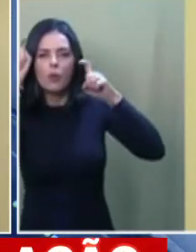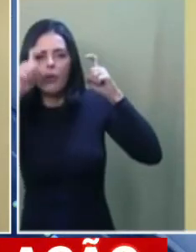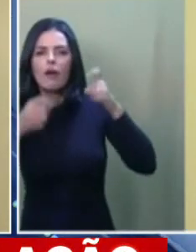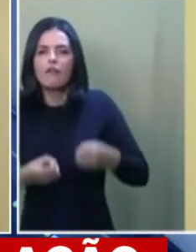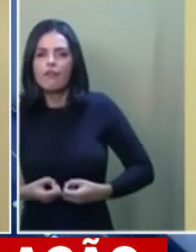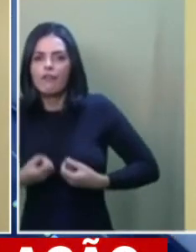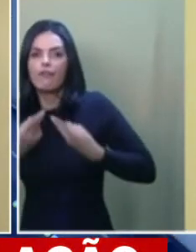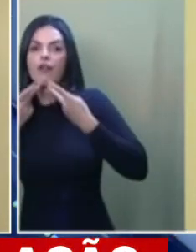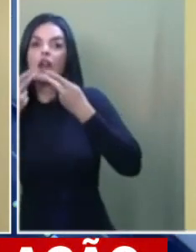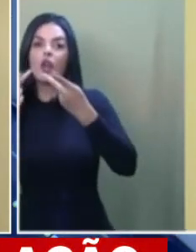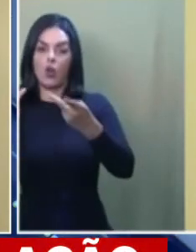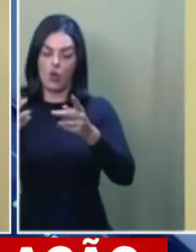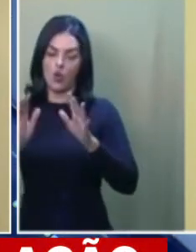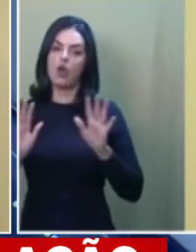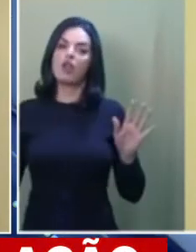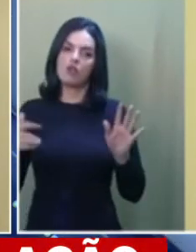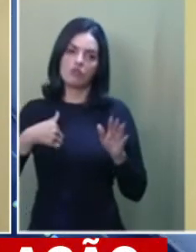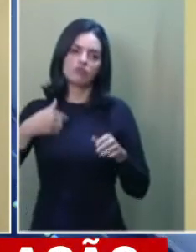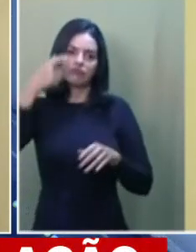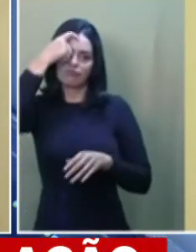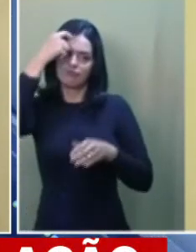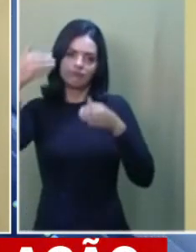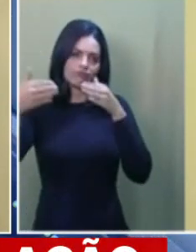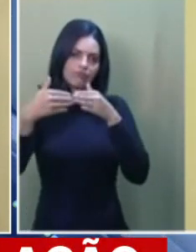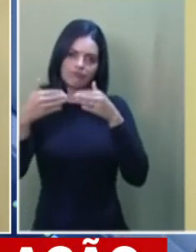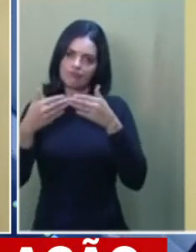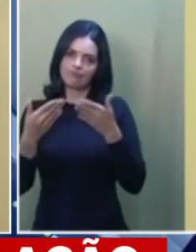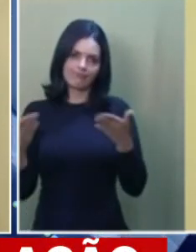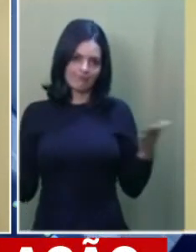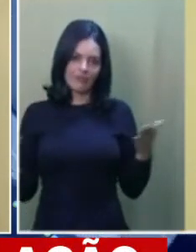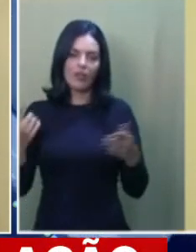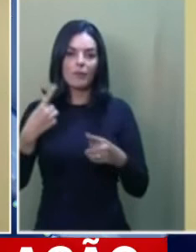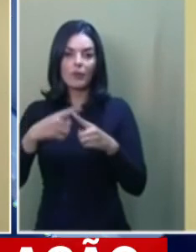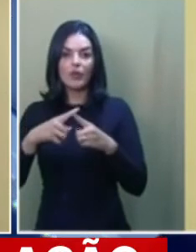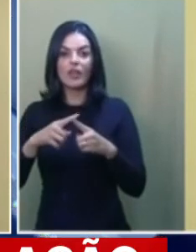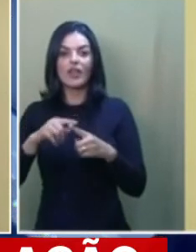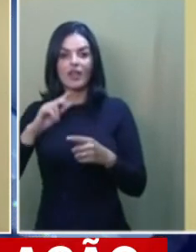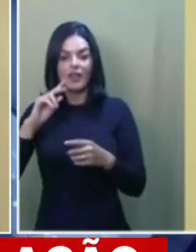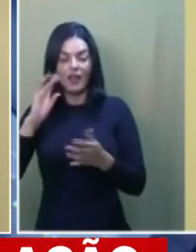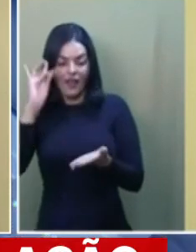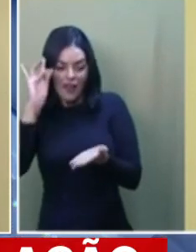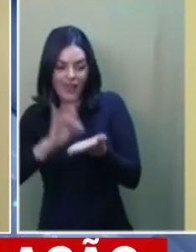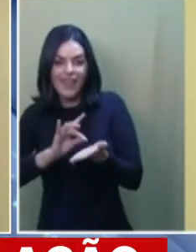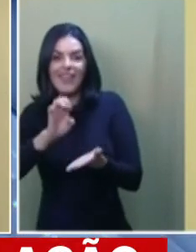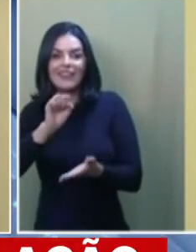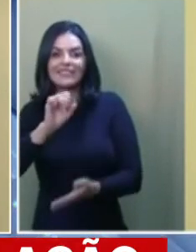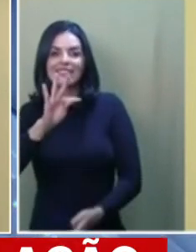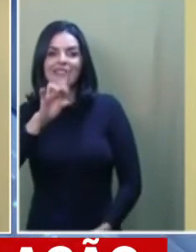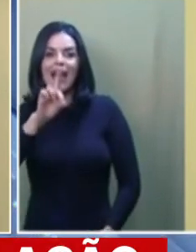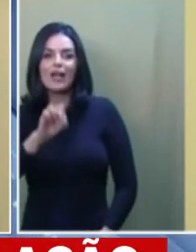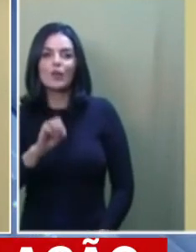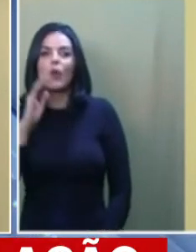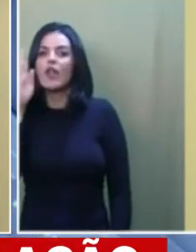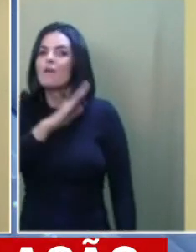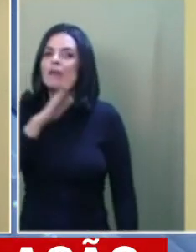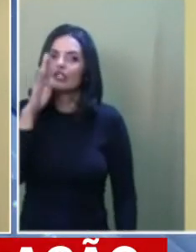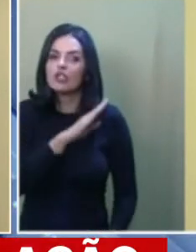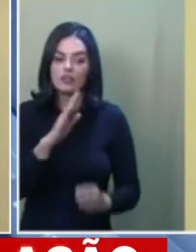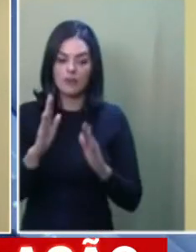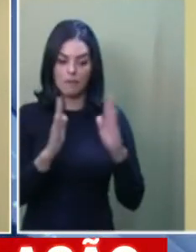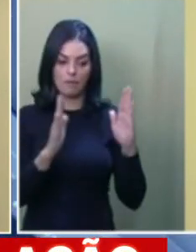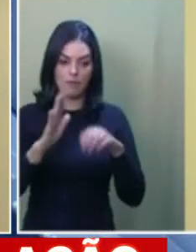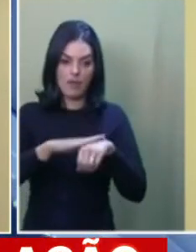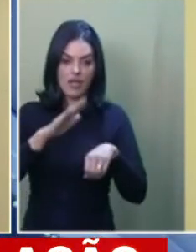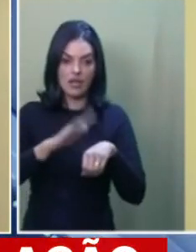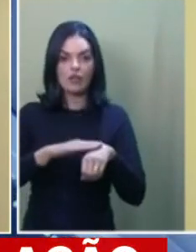a população, porque a população não aguenta mais tamanho e sofrimento. Nós conversamos com o senador Eduardo Braga. Obrigada por